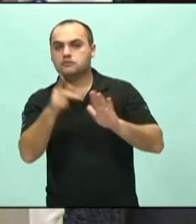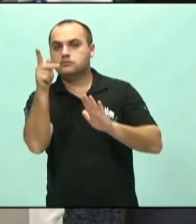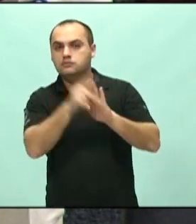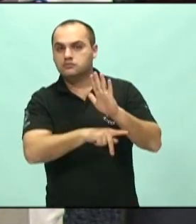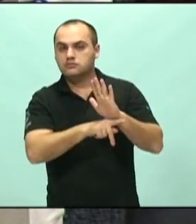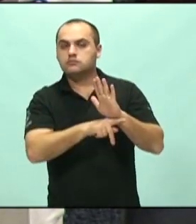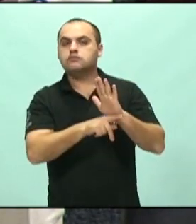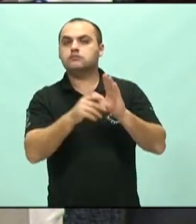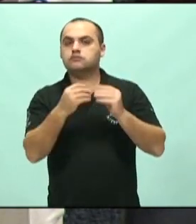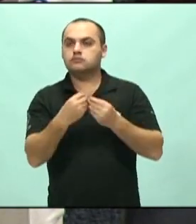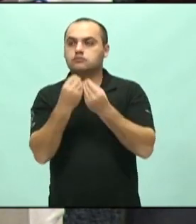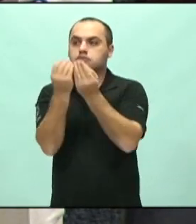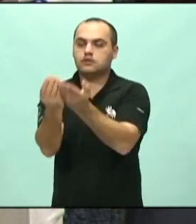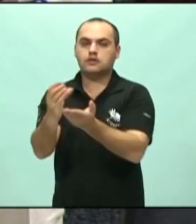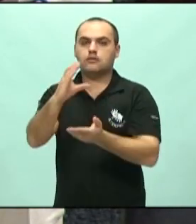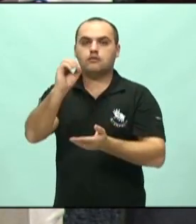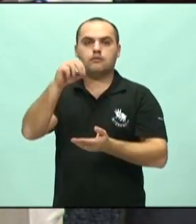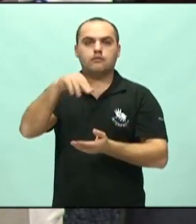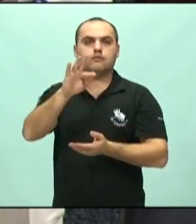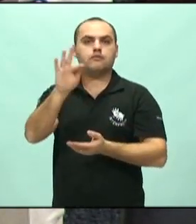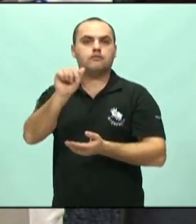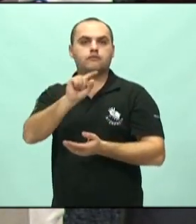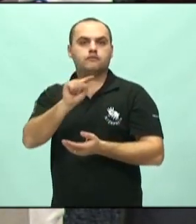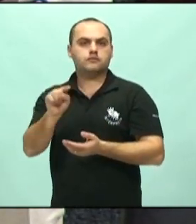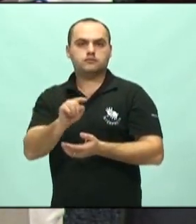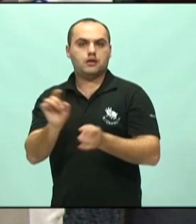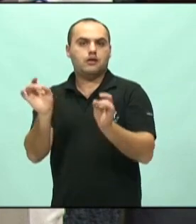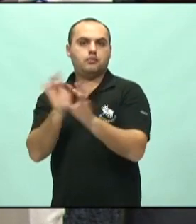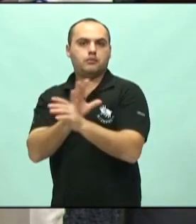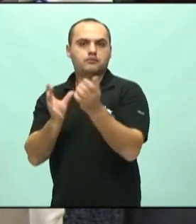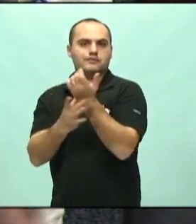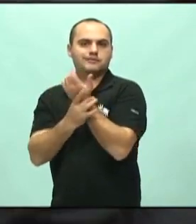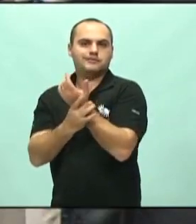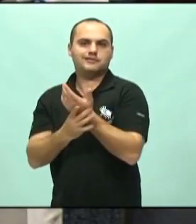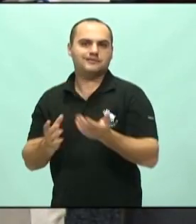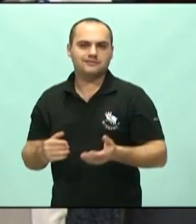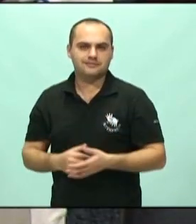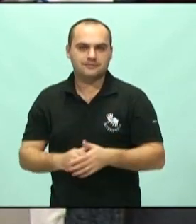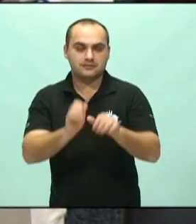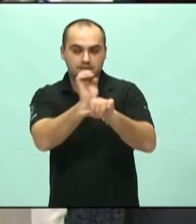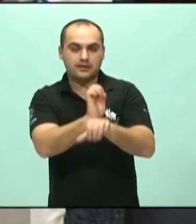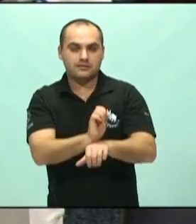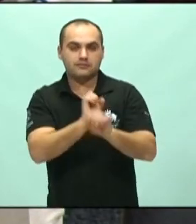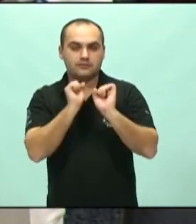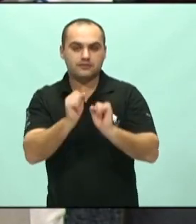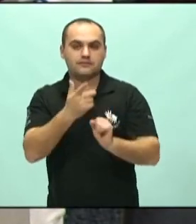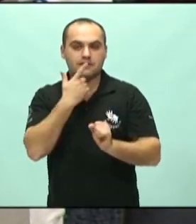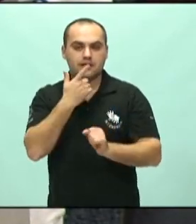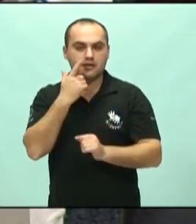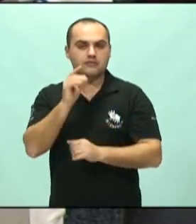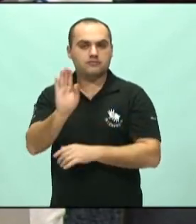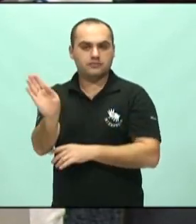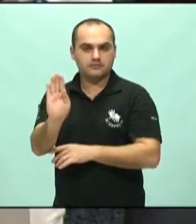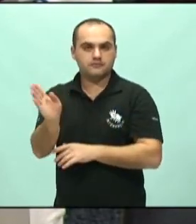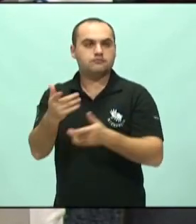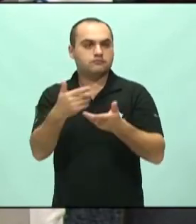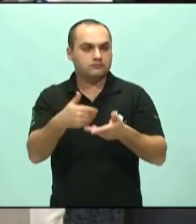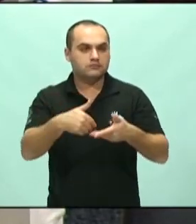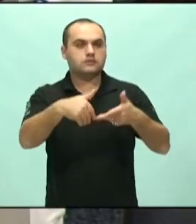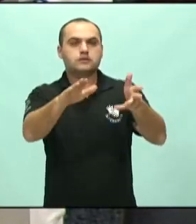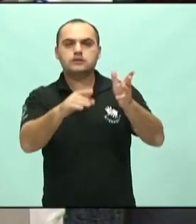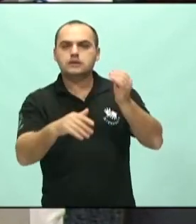depositado no CONFAS. Acabou em segurança jurídica. O Estado poderia, assim, declarar os seus incentivos, ir no mercado,